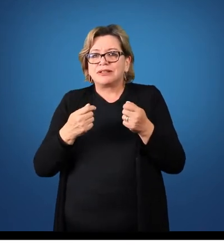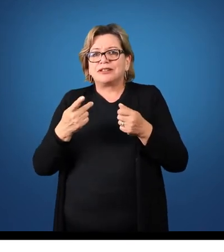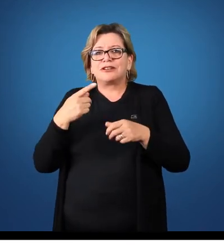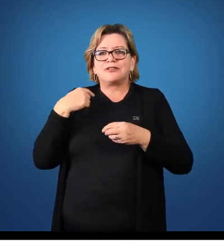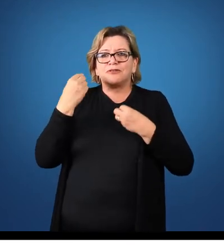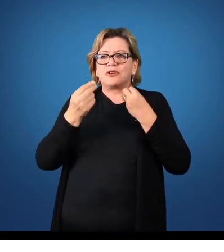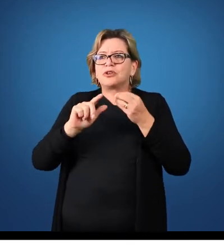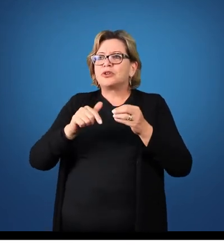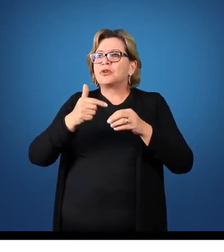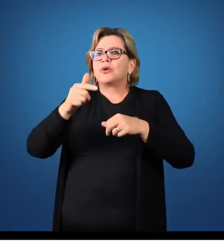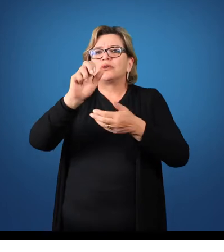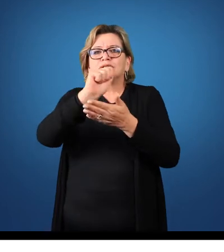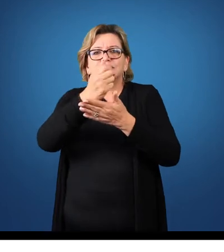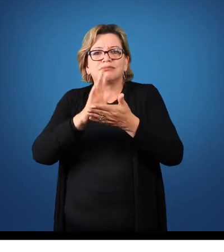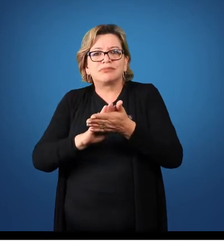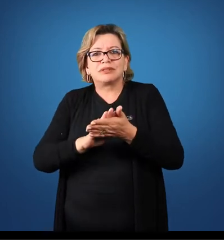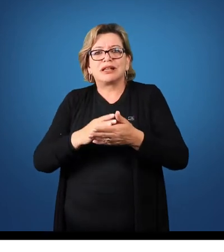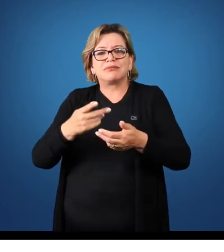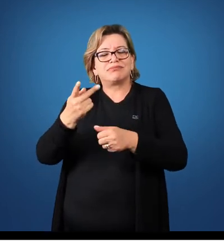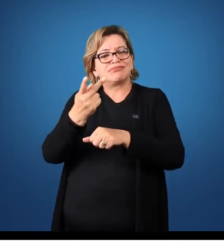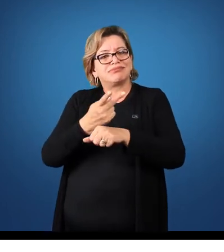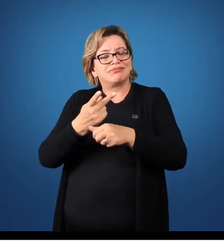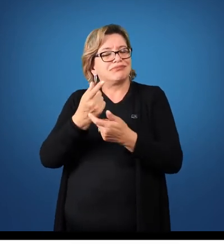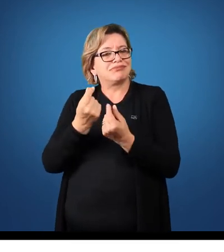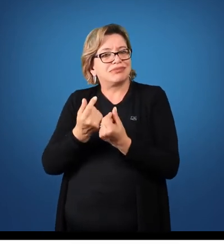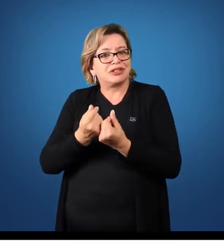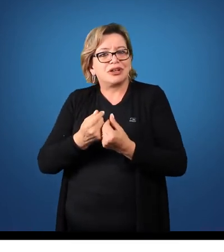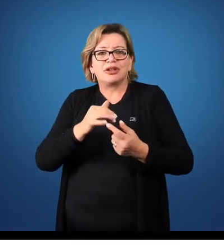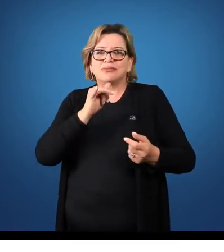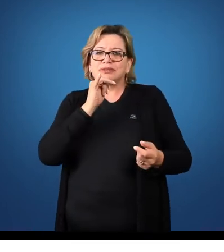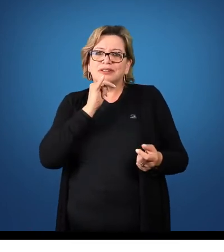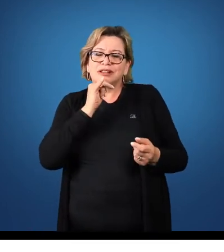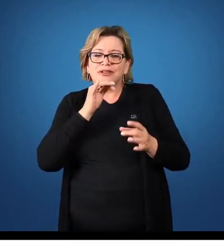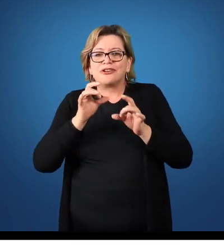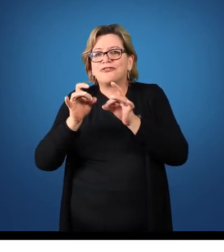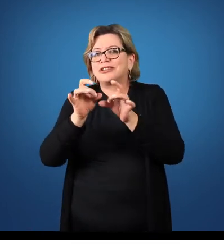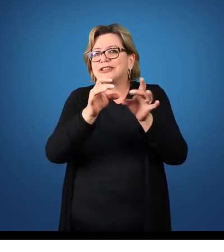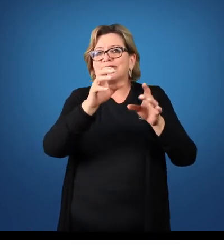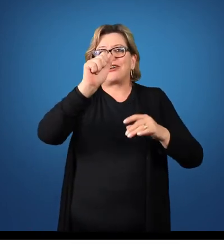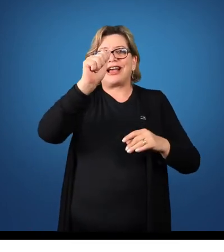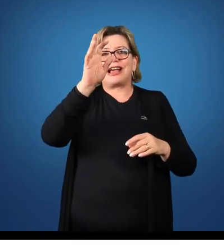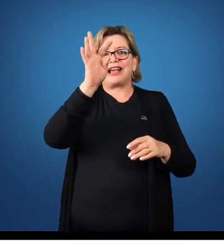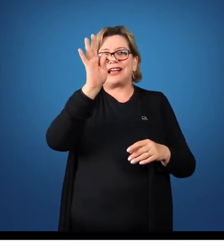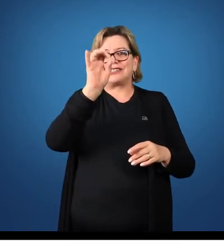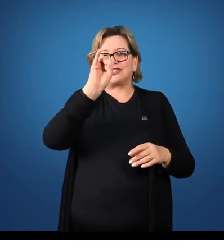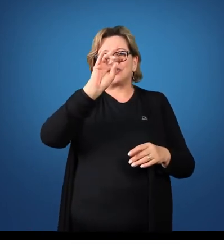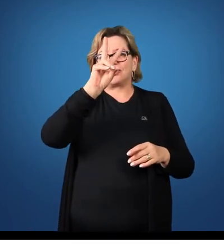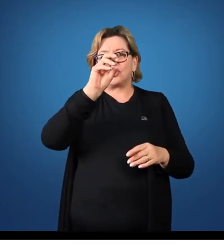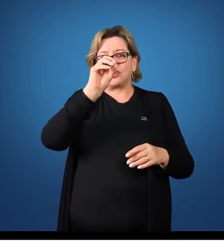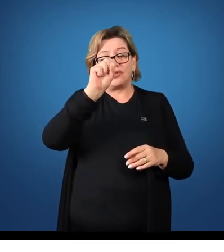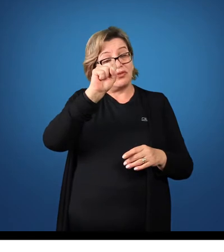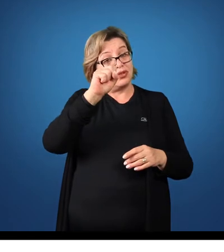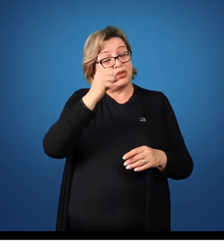recurso em outras atividades, por exemplo, vendendo ativos permanentes ou buscando